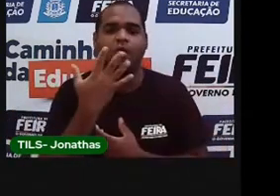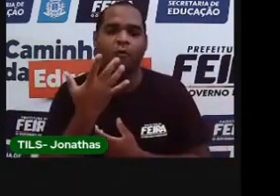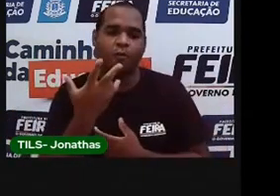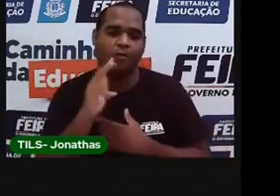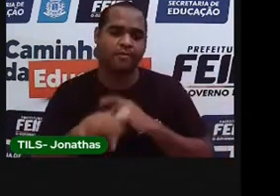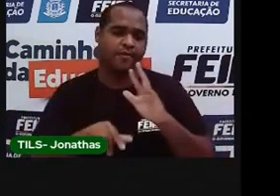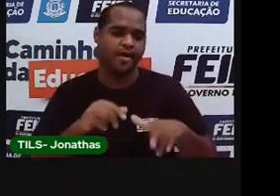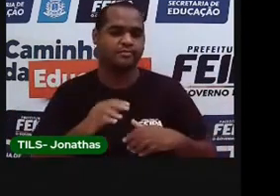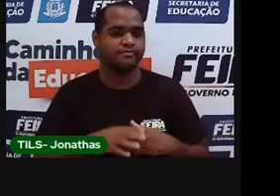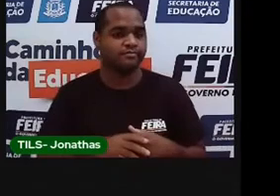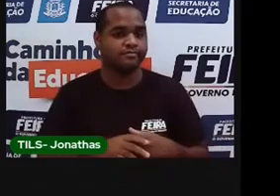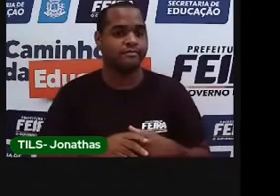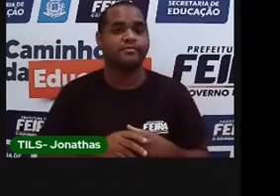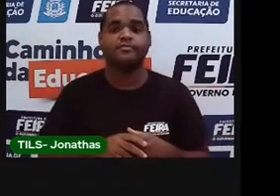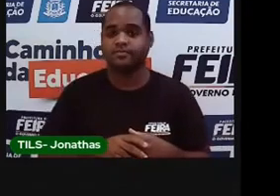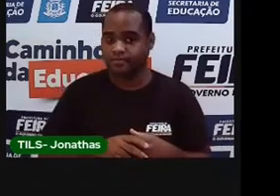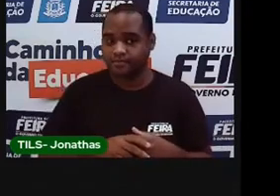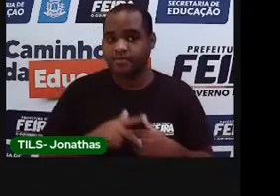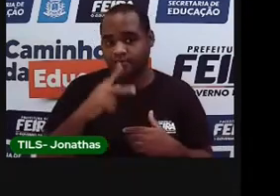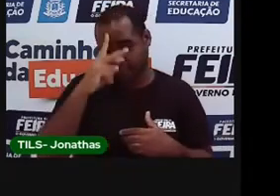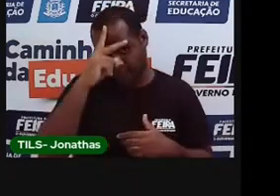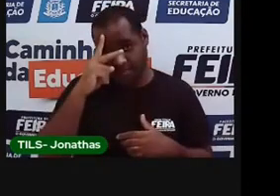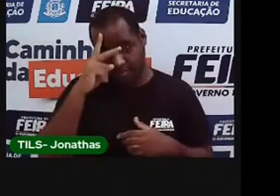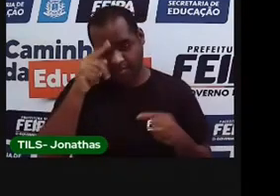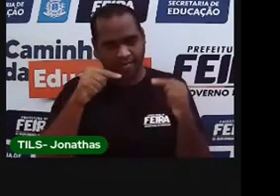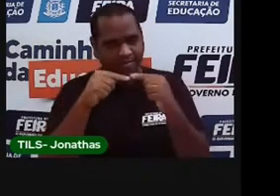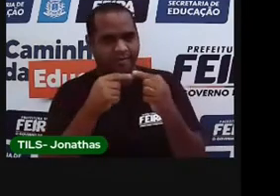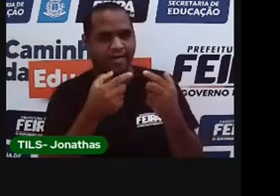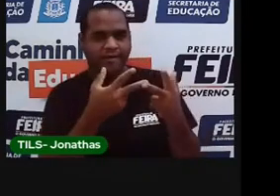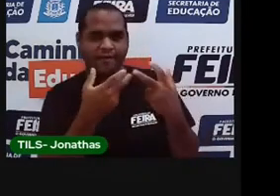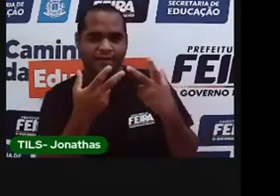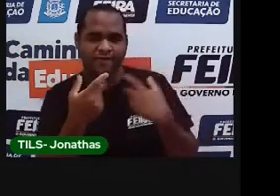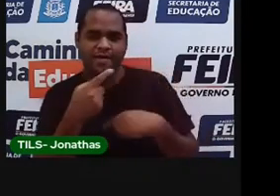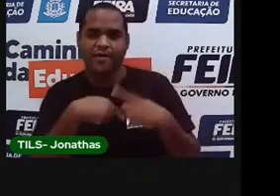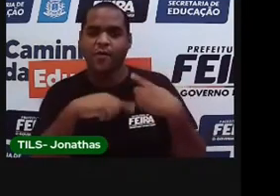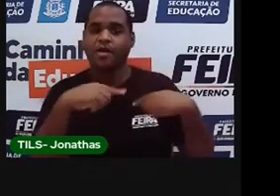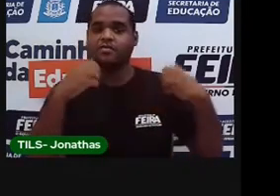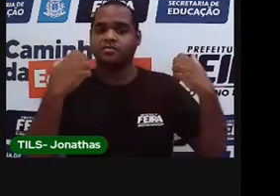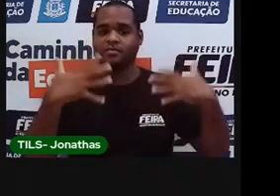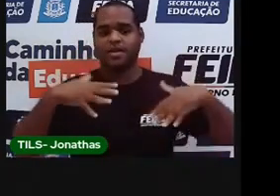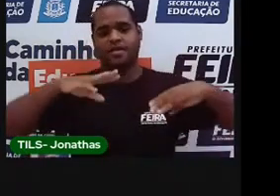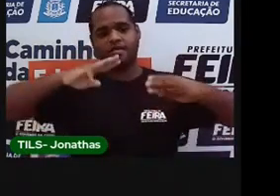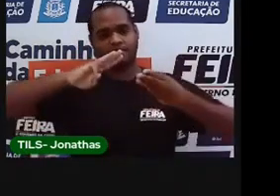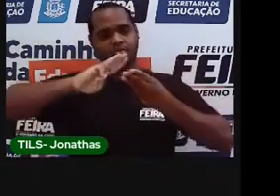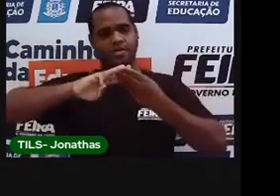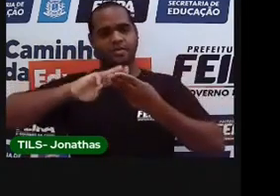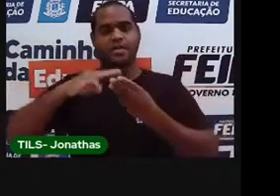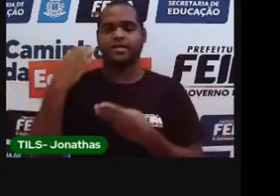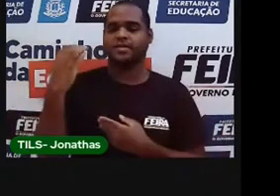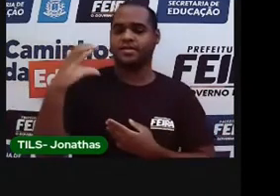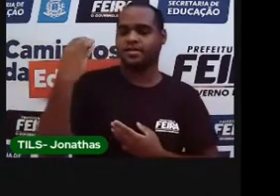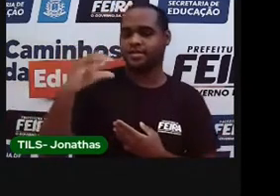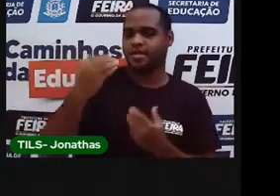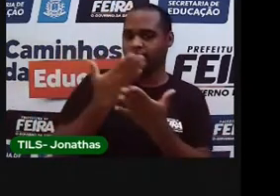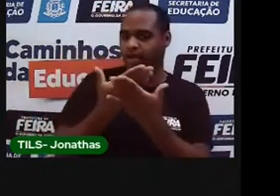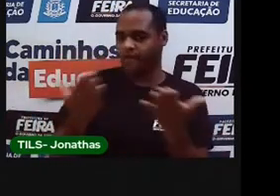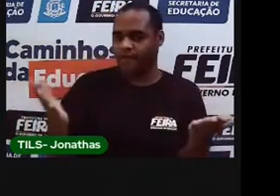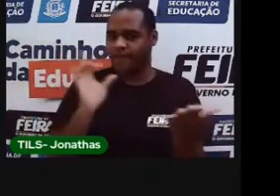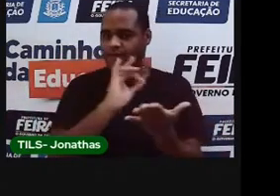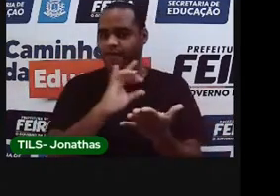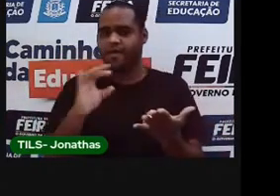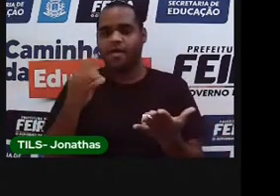as cores. A história que nós vimos na aula anterior de matemática e ciências naturais